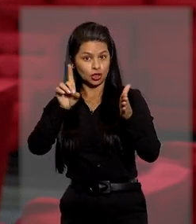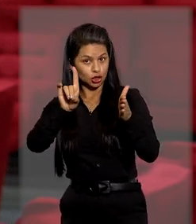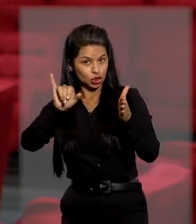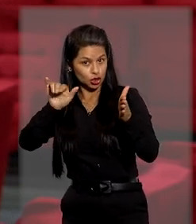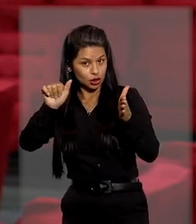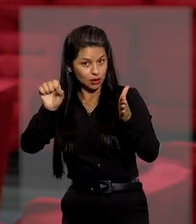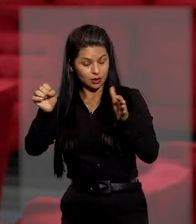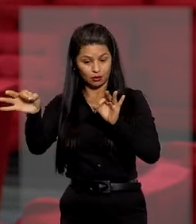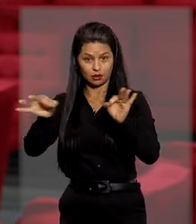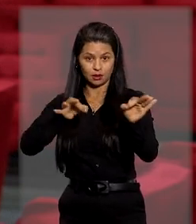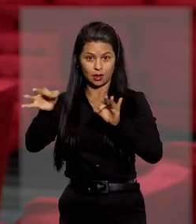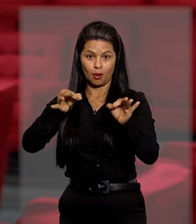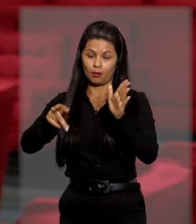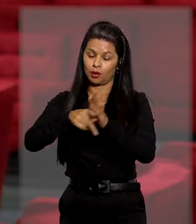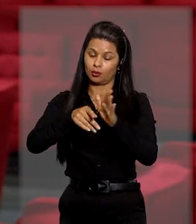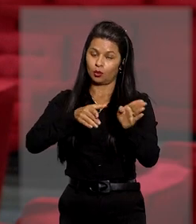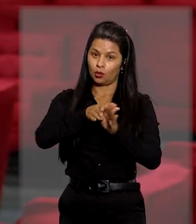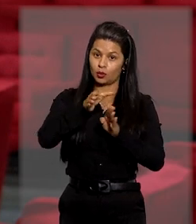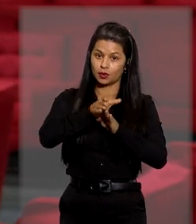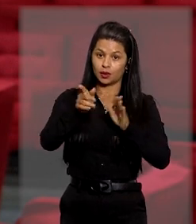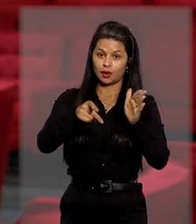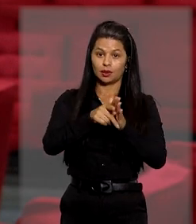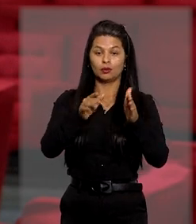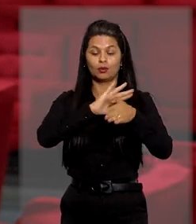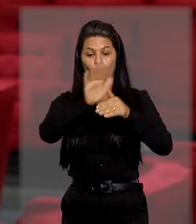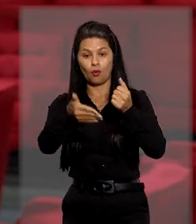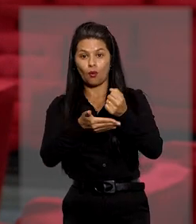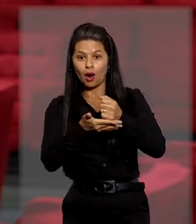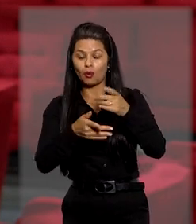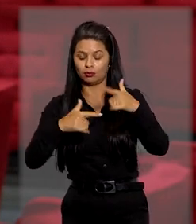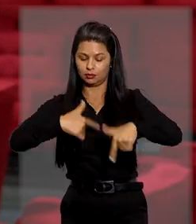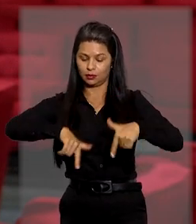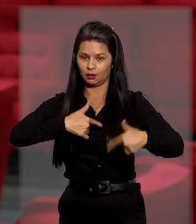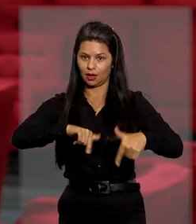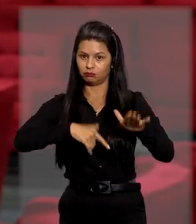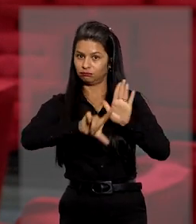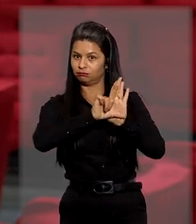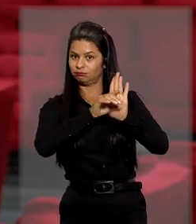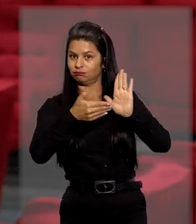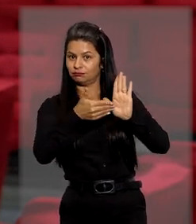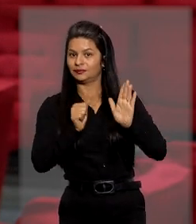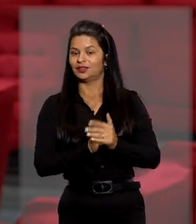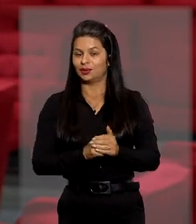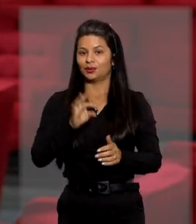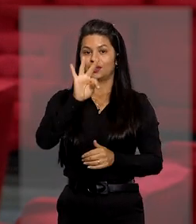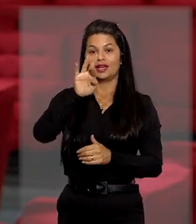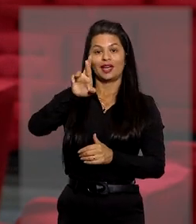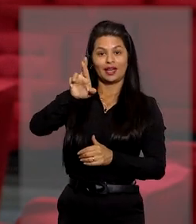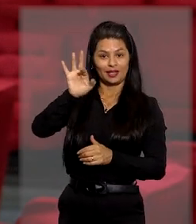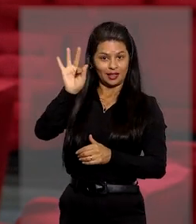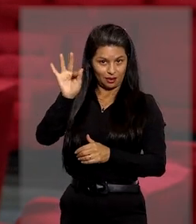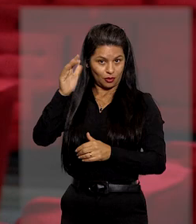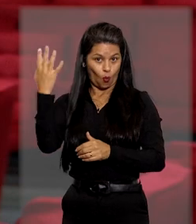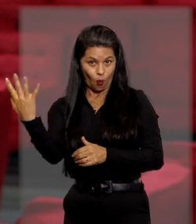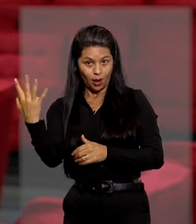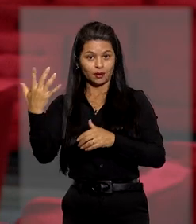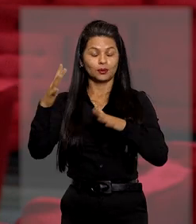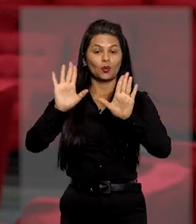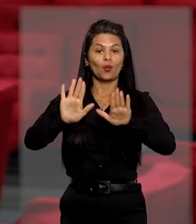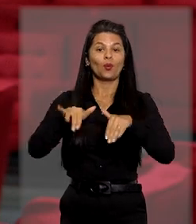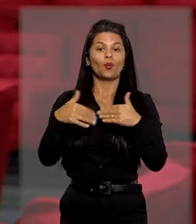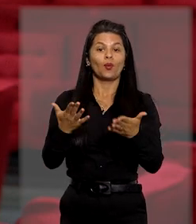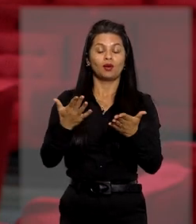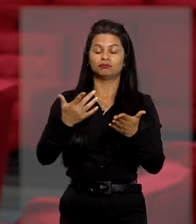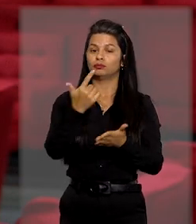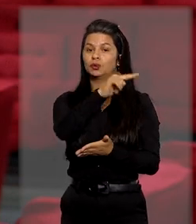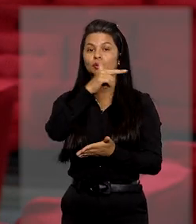previsto em resolução do Conselho Deliberativo do Fundo de Amparo ao Trabalhador. Para o TRF4, essa limitação temporal